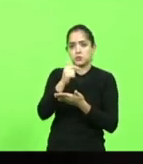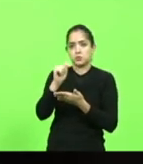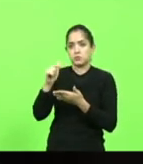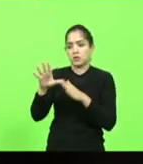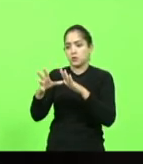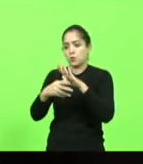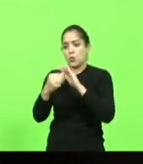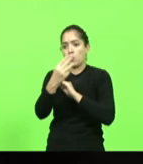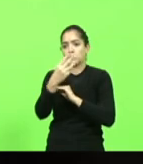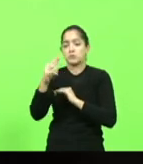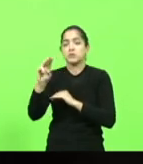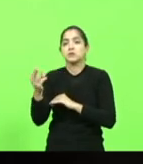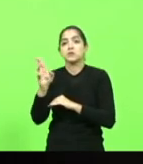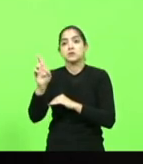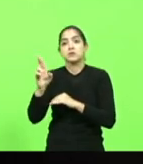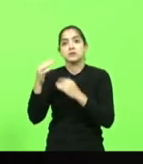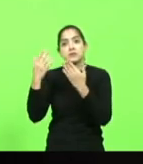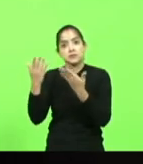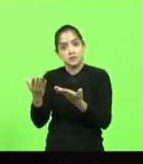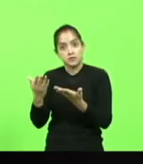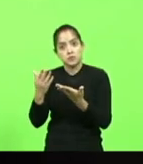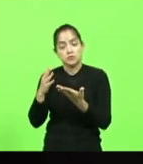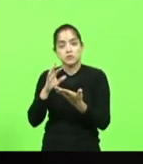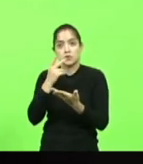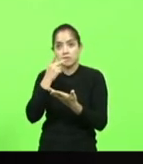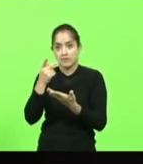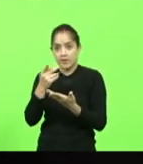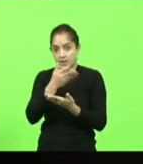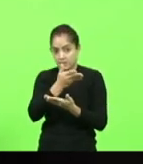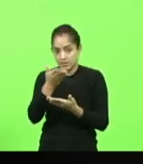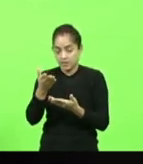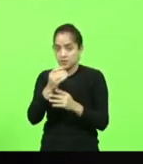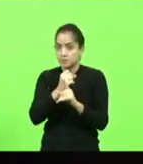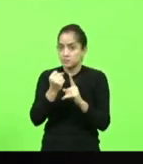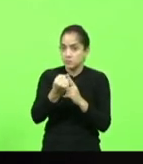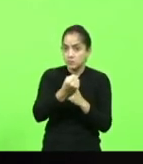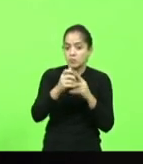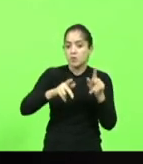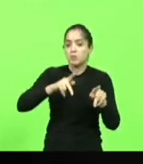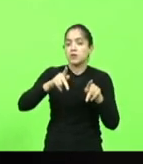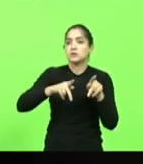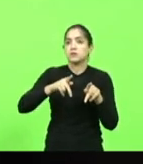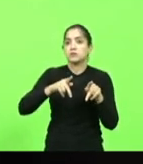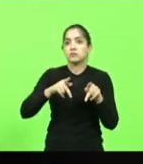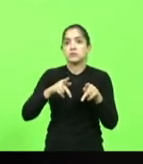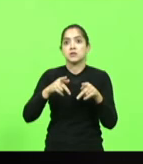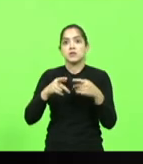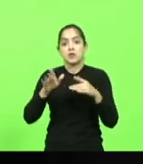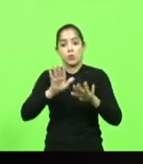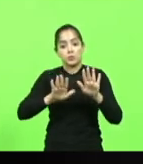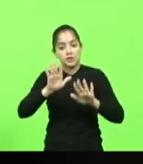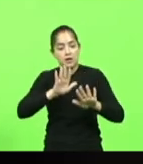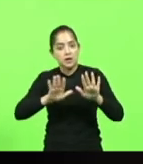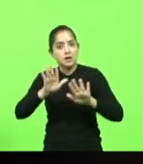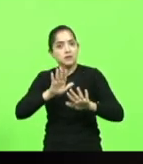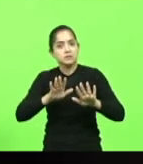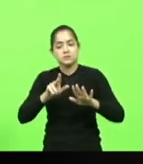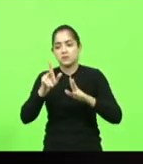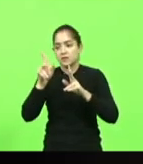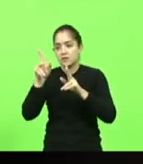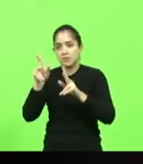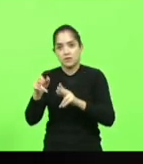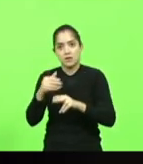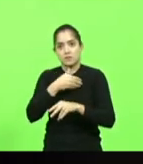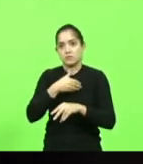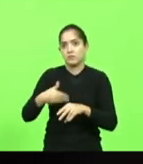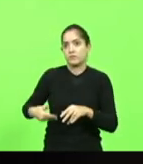milhões de reais então só para dizer para a sociedade catarinense vamos tomar cuidado não tem nada de novo é o mesmo velho Carlos Moisés